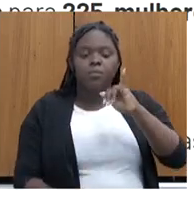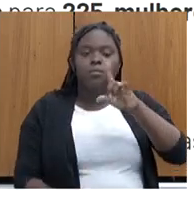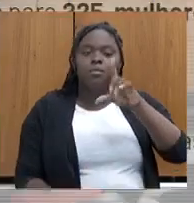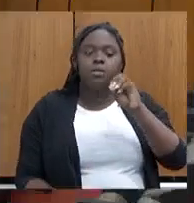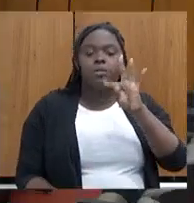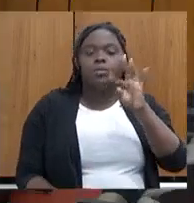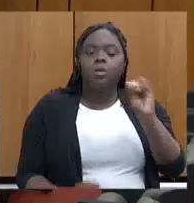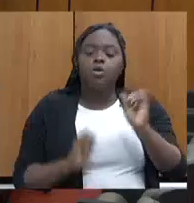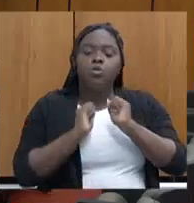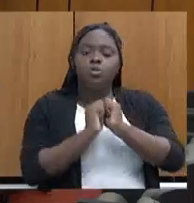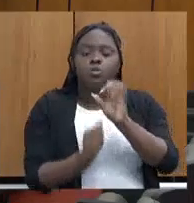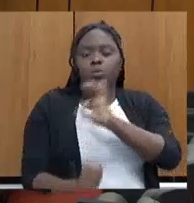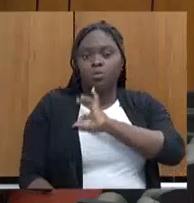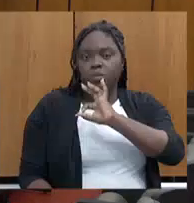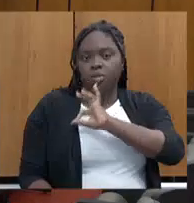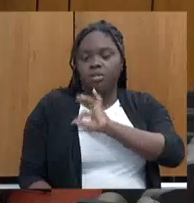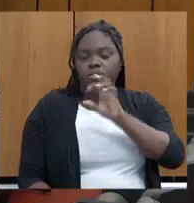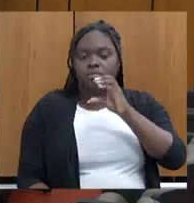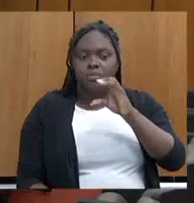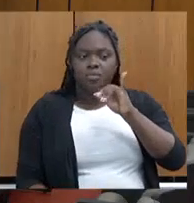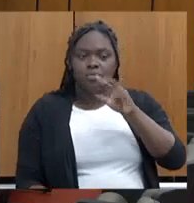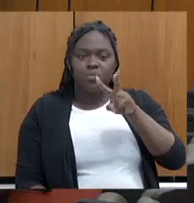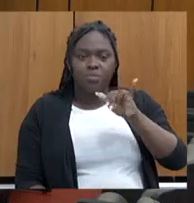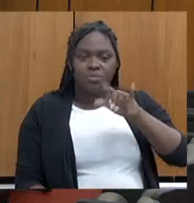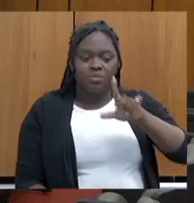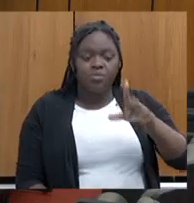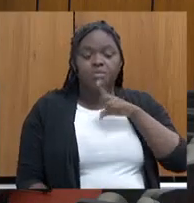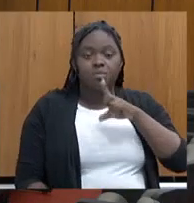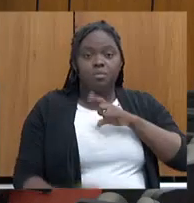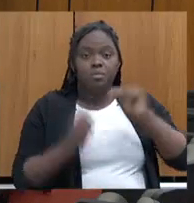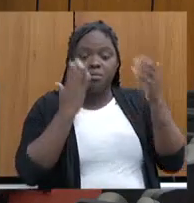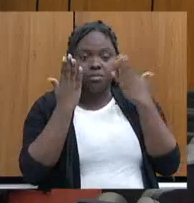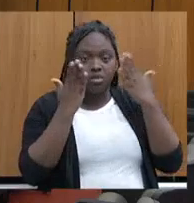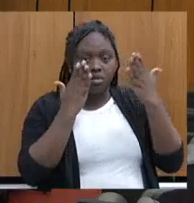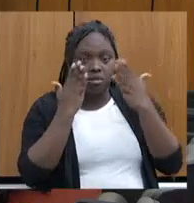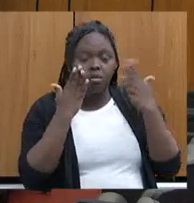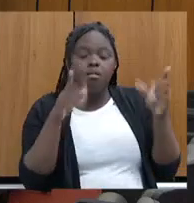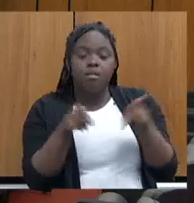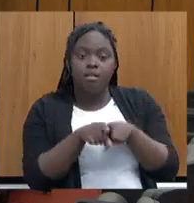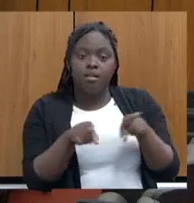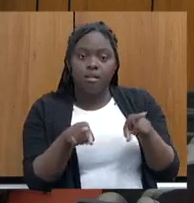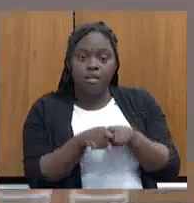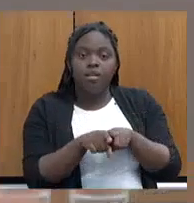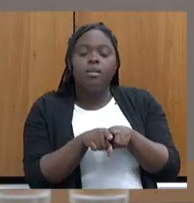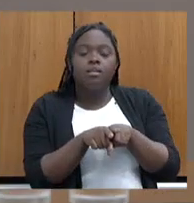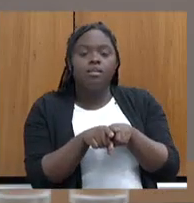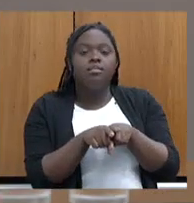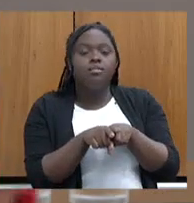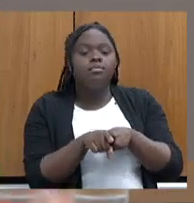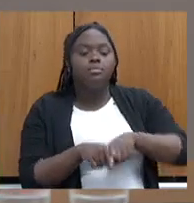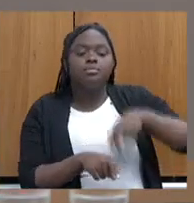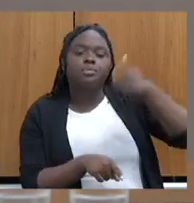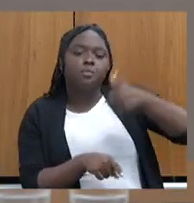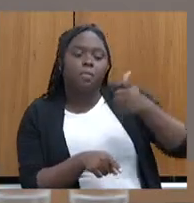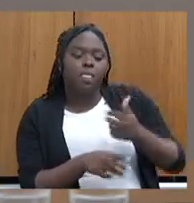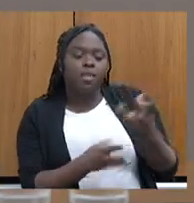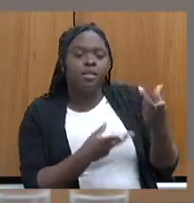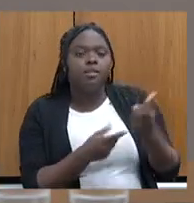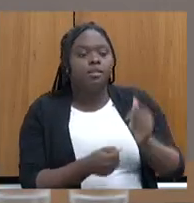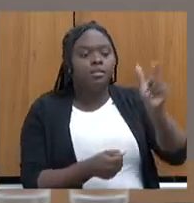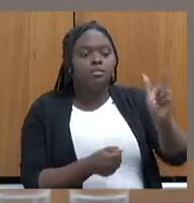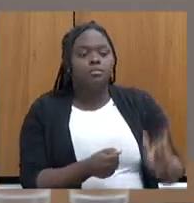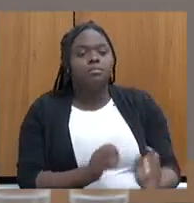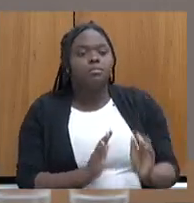com a Polícia Civil, de colocar tanto uma psicóloga, as psicólogas para o primeiro atendimento para quem chega na